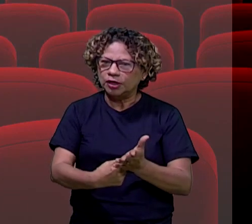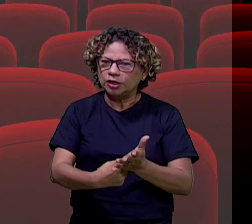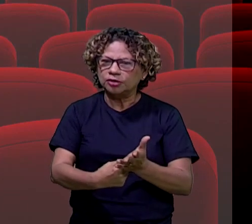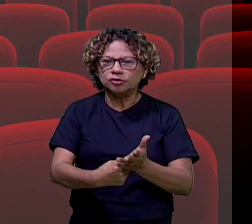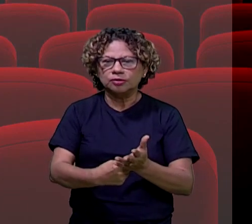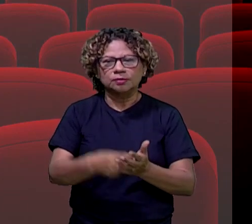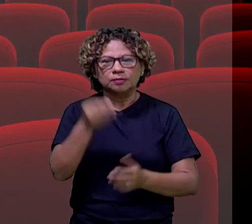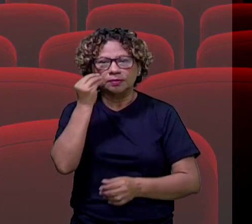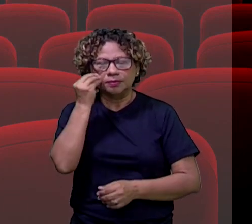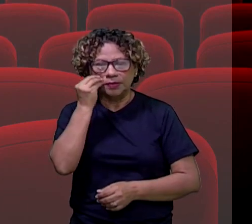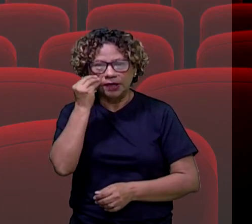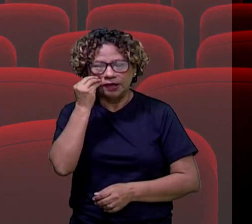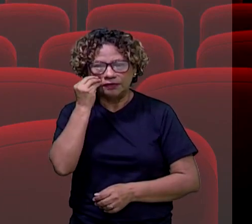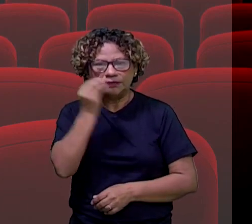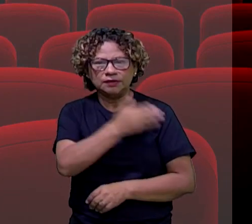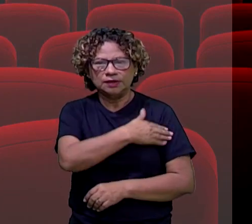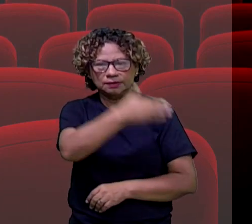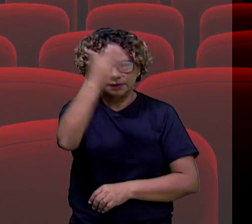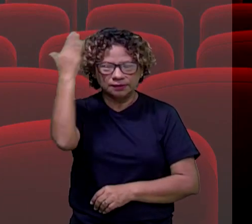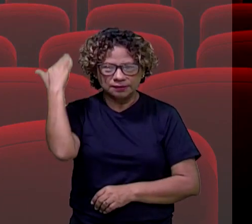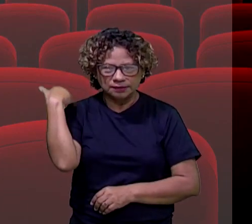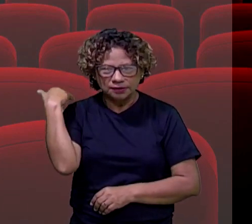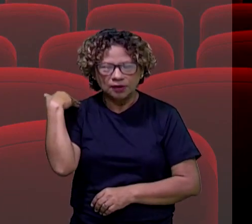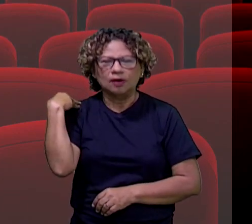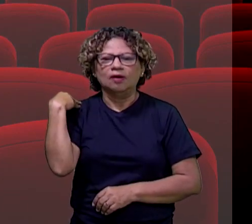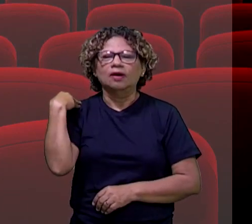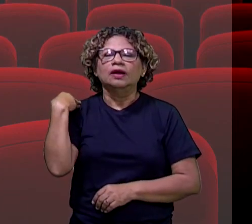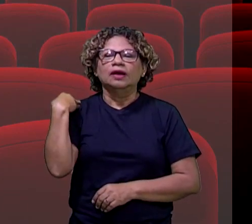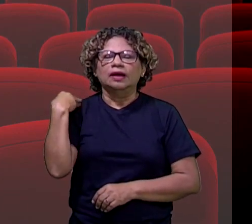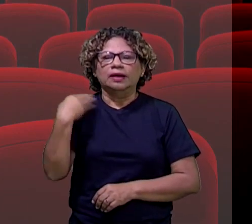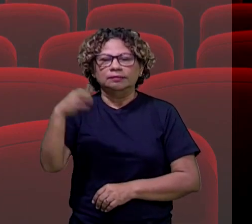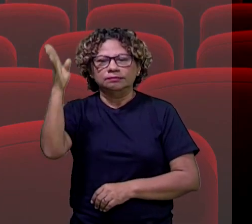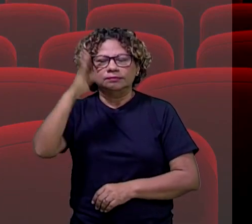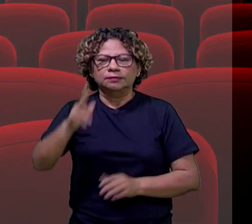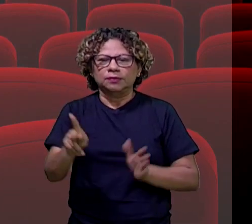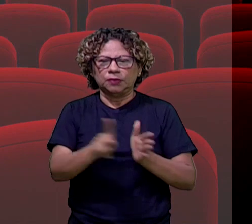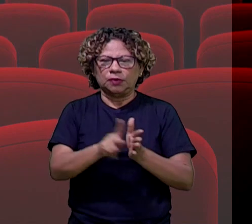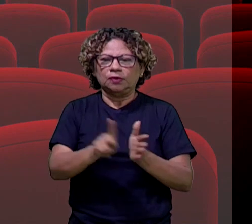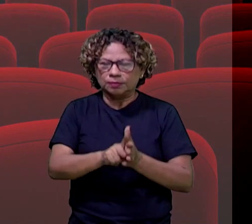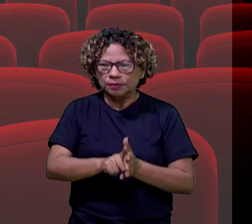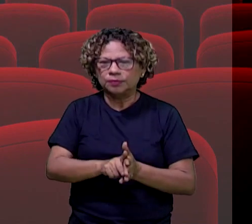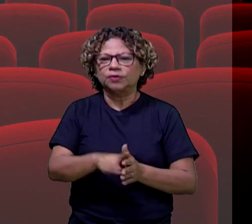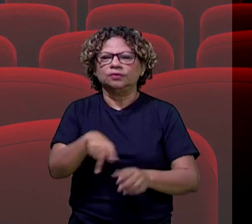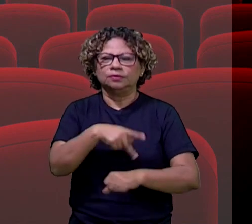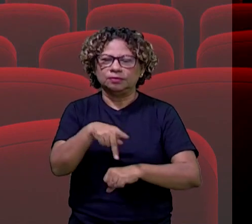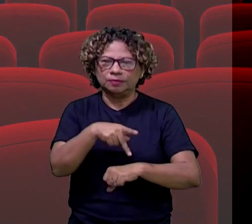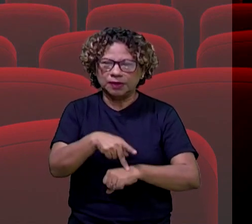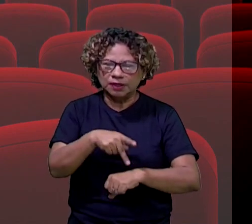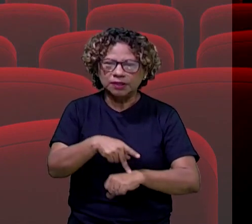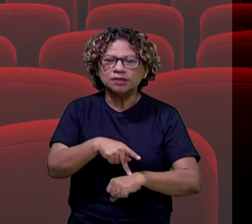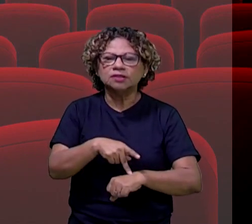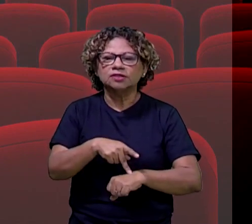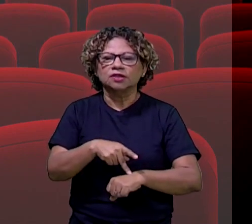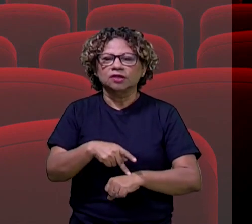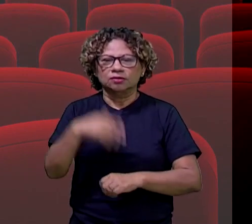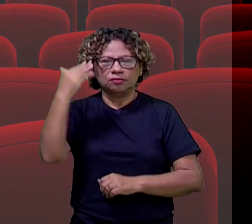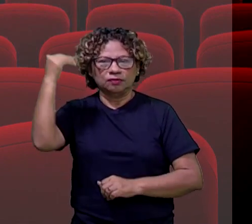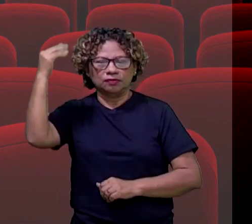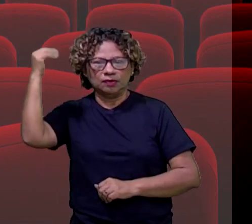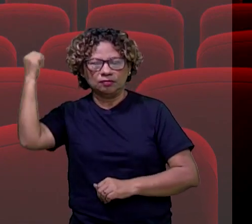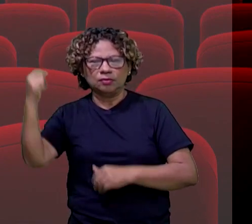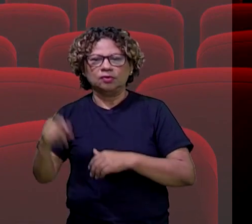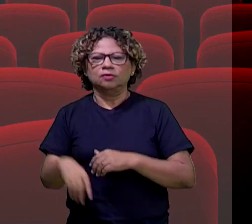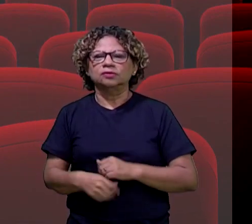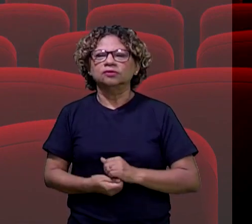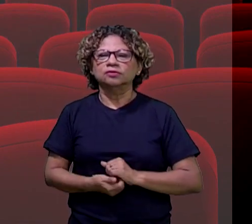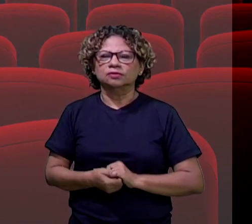assistir o Alto da Compadecida, que é uma produção nacional de Ariano Sua, baseado no livro de Ariano Sua Suna, que é